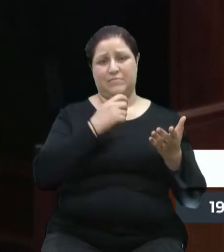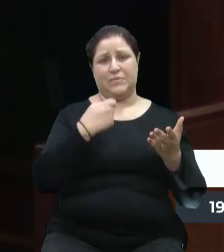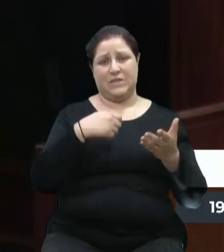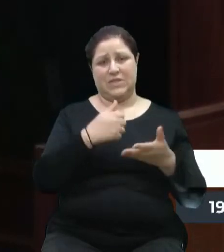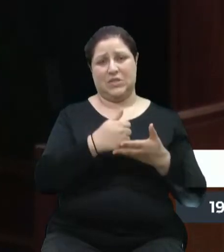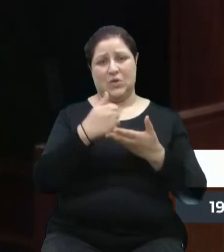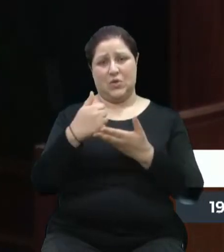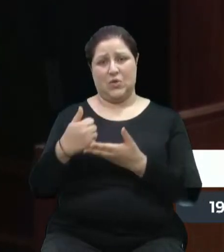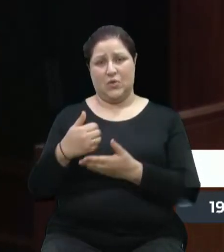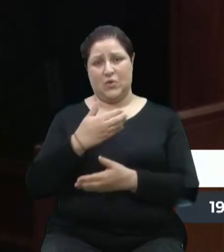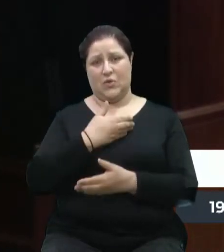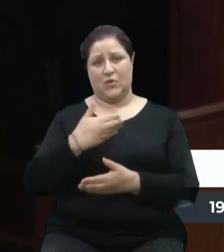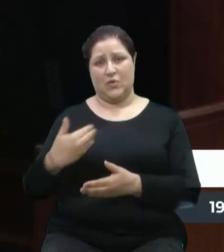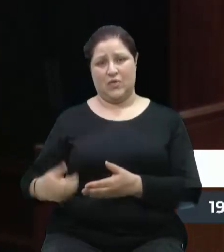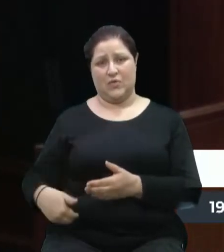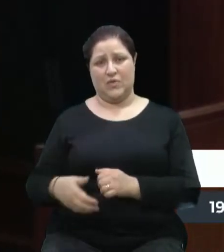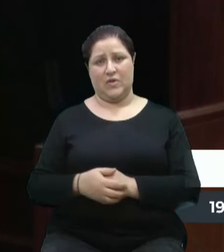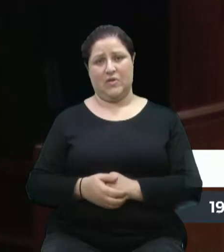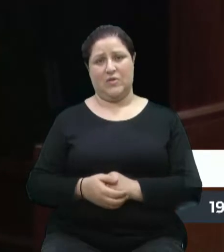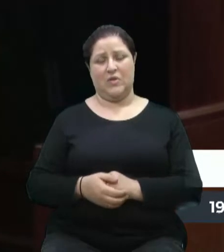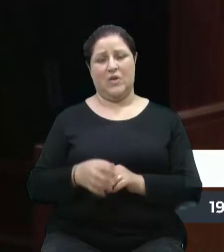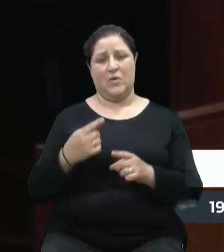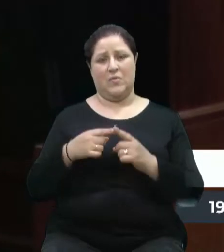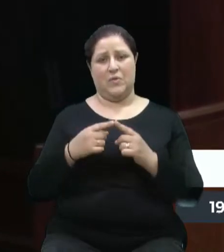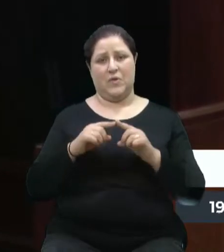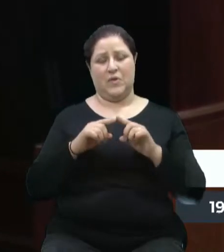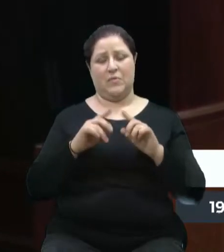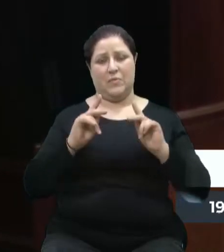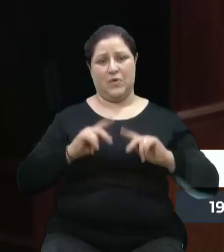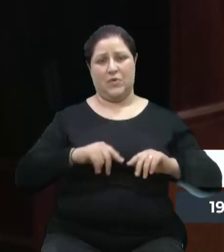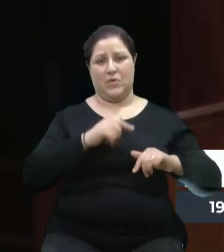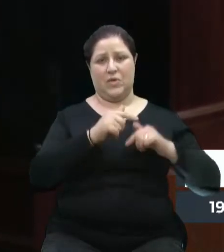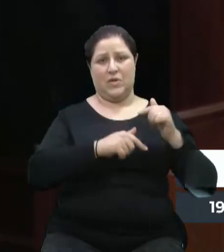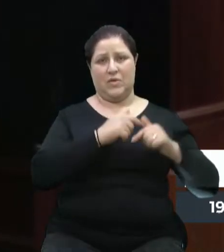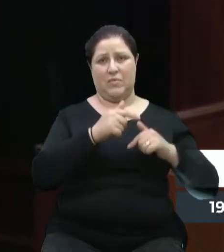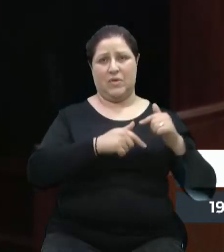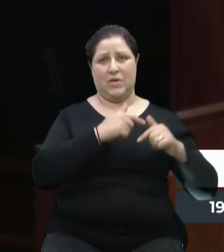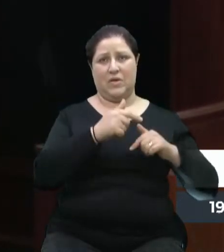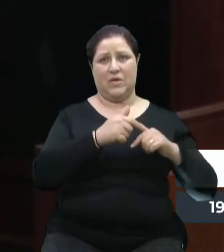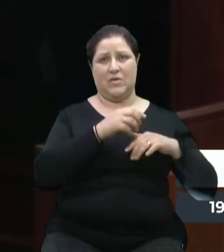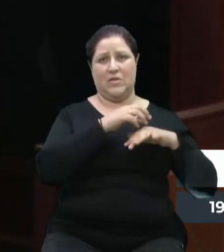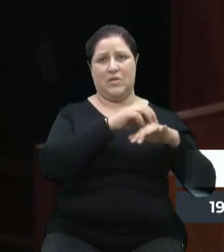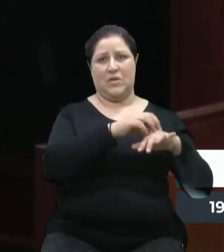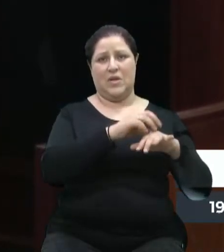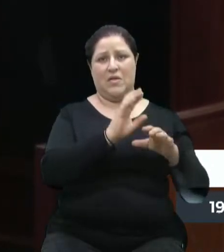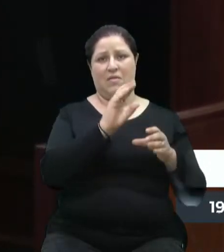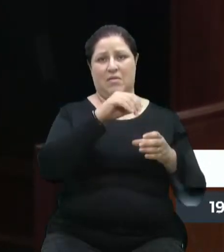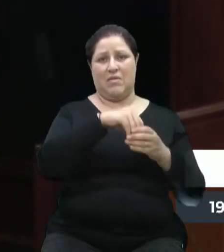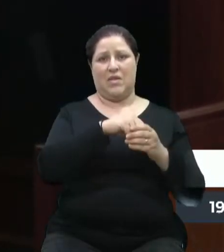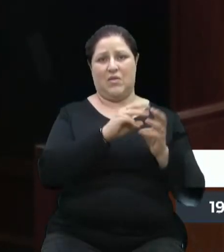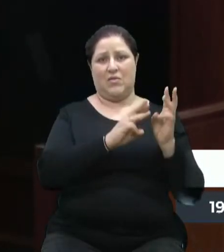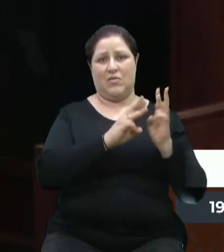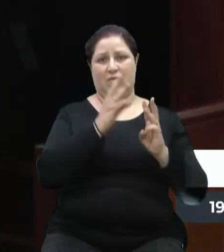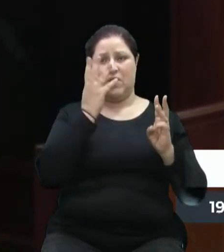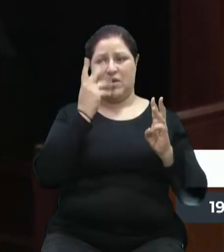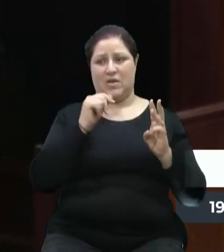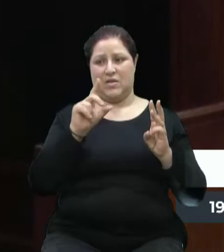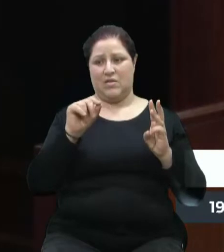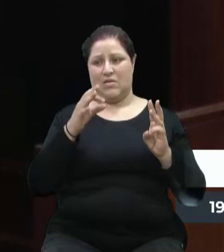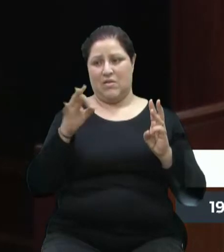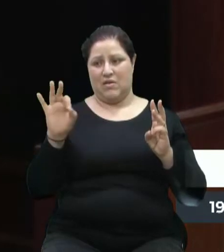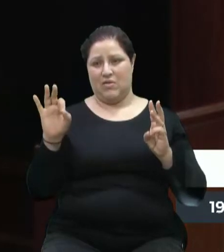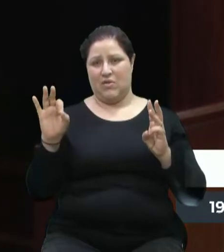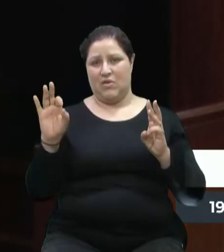que esses transportadores não fiquem com as crianças de responsabilidade dentro das vans, saindo às 10 da manhã.